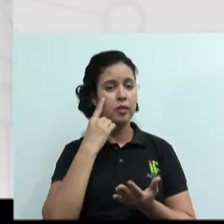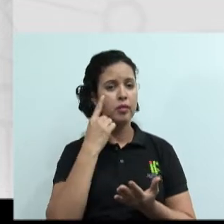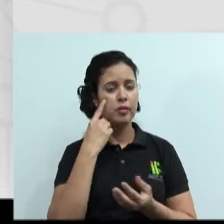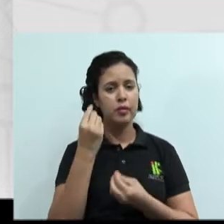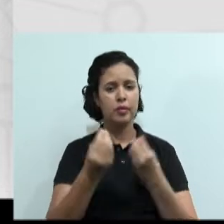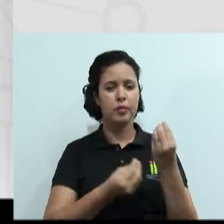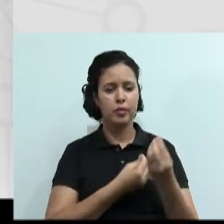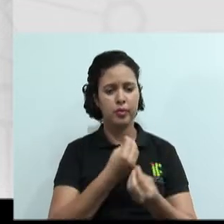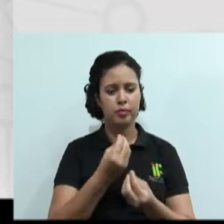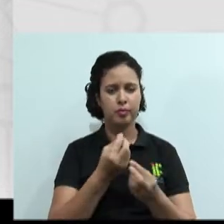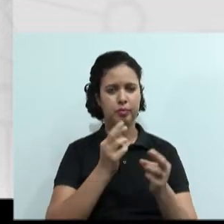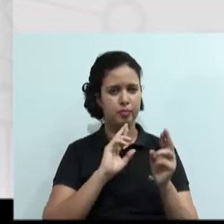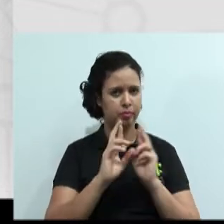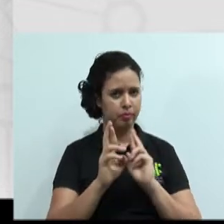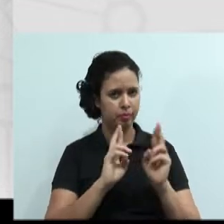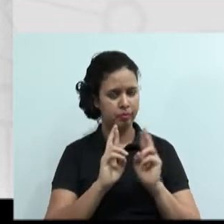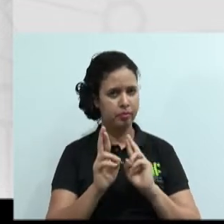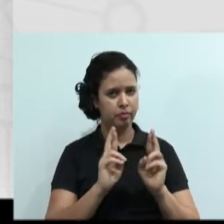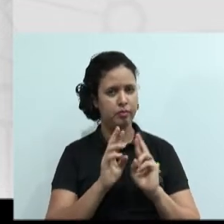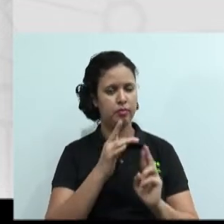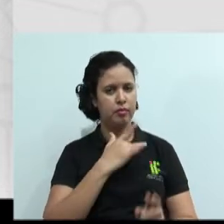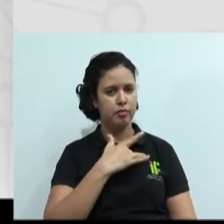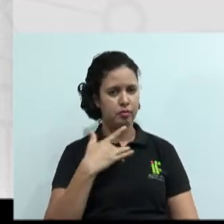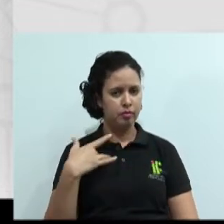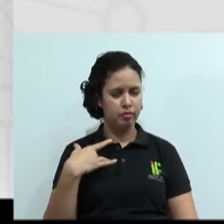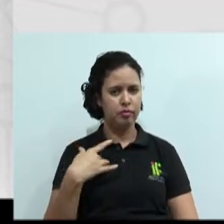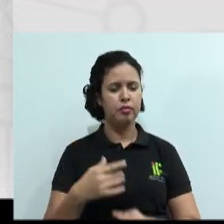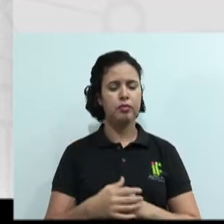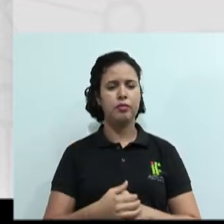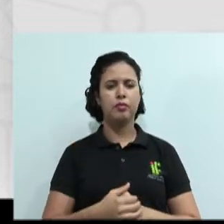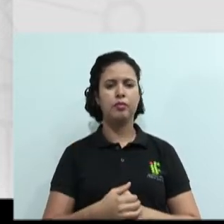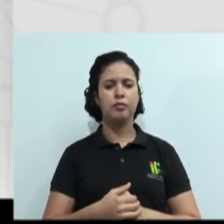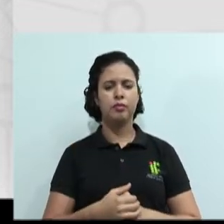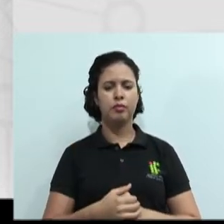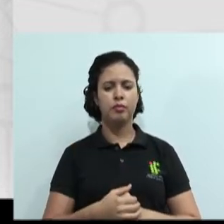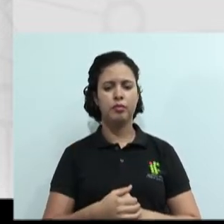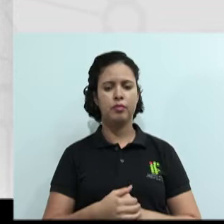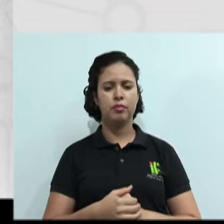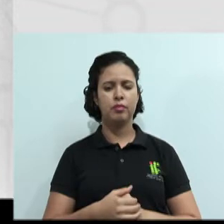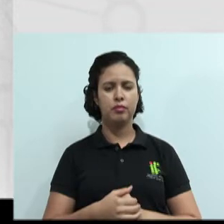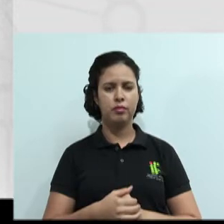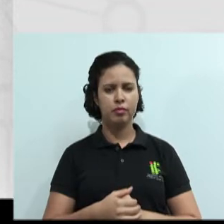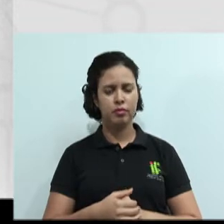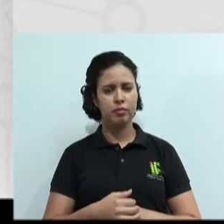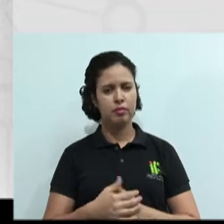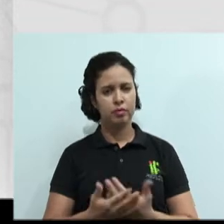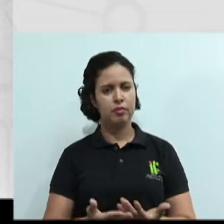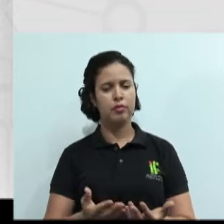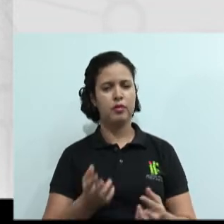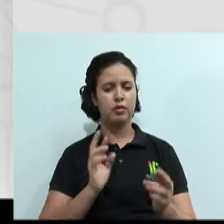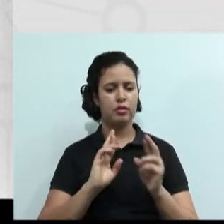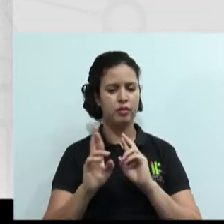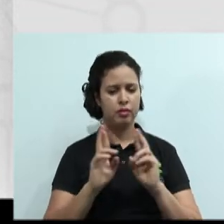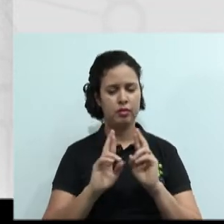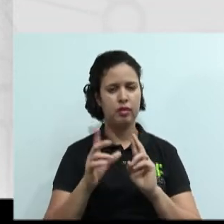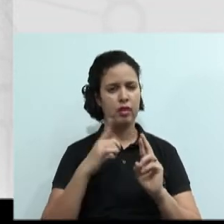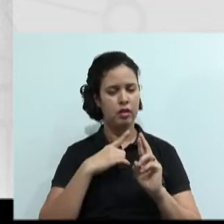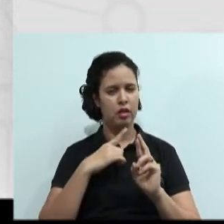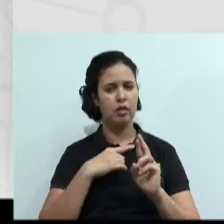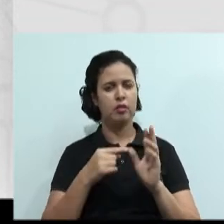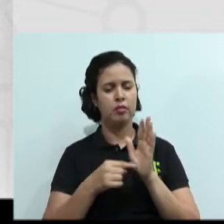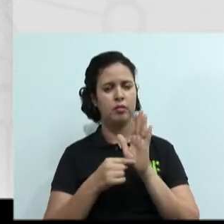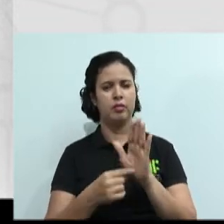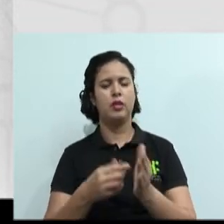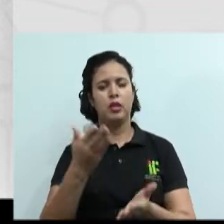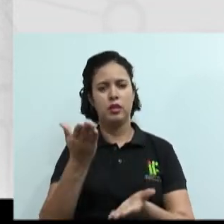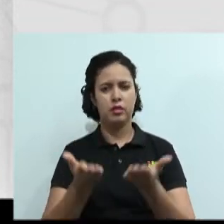são essas relações saudáveis. As relações de negociação mais saudáveis são aquelas que vão apresentar equilíbrio. Nós